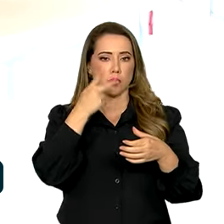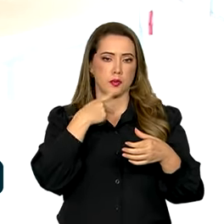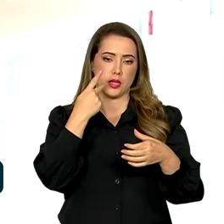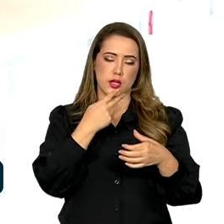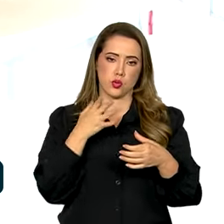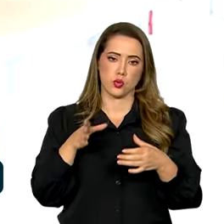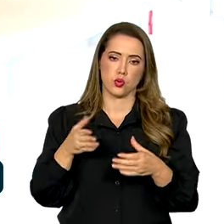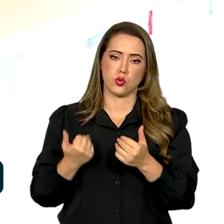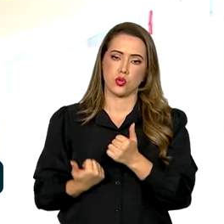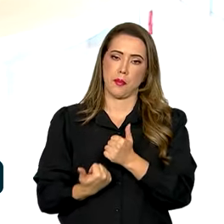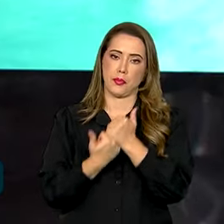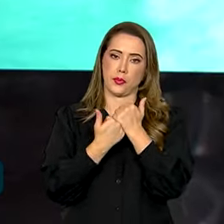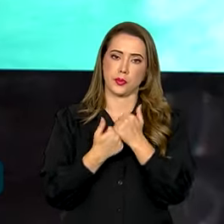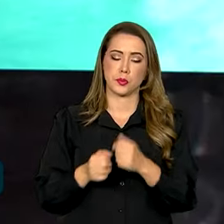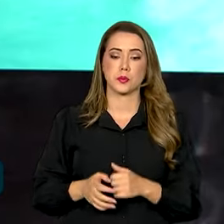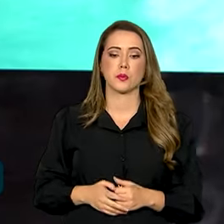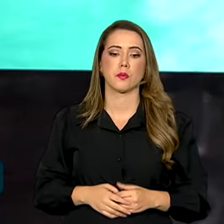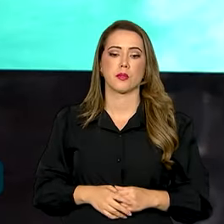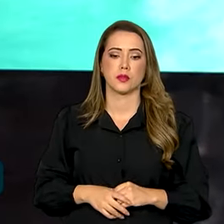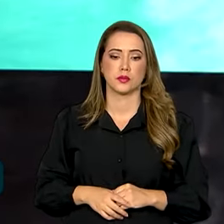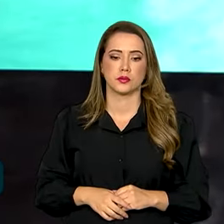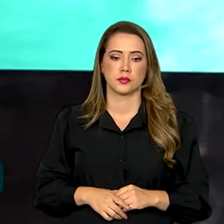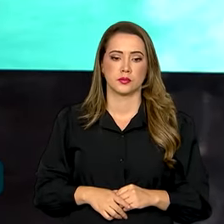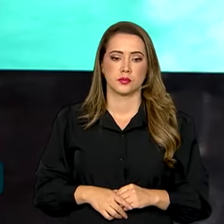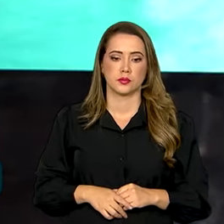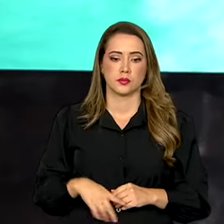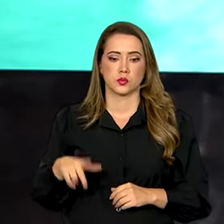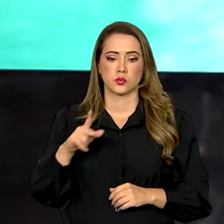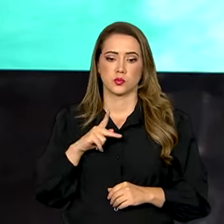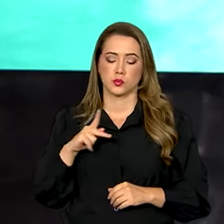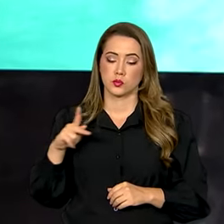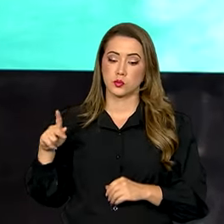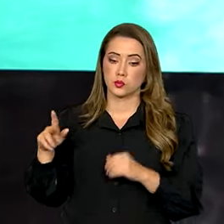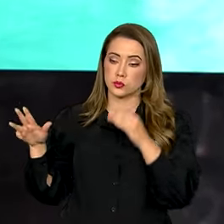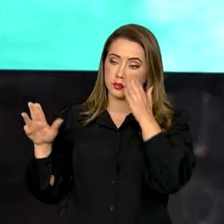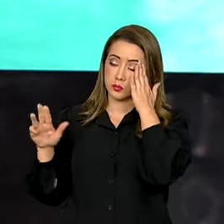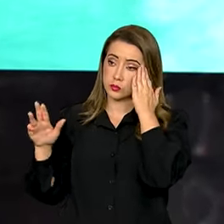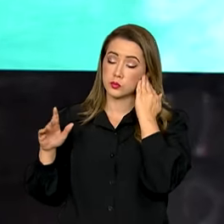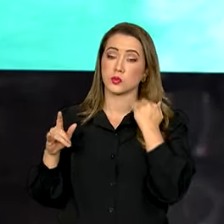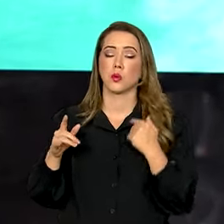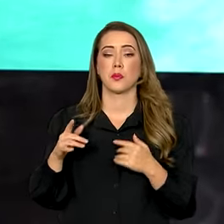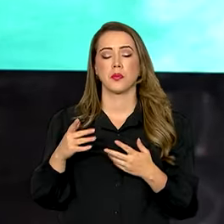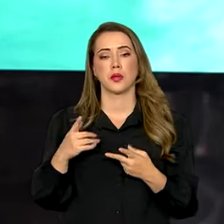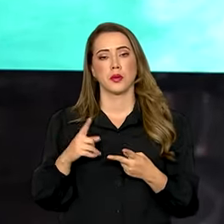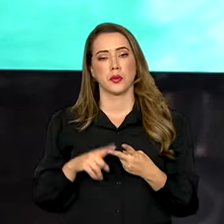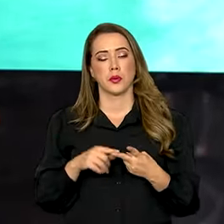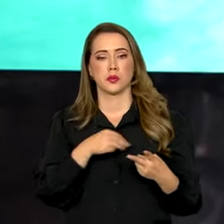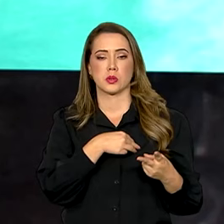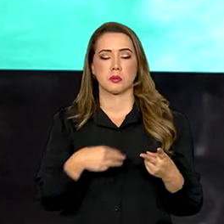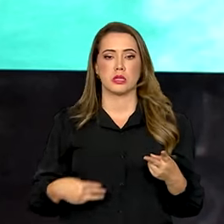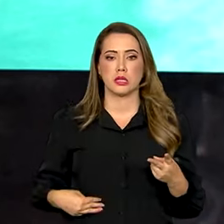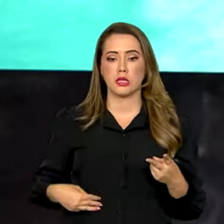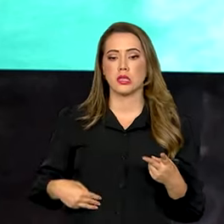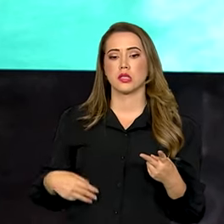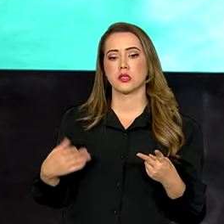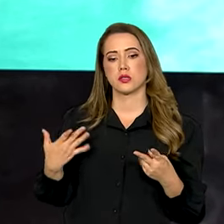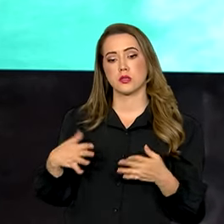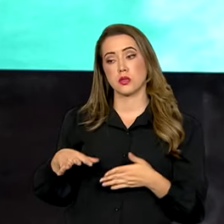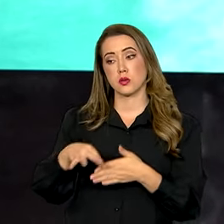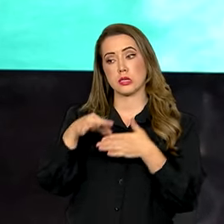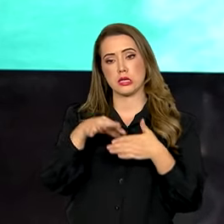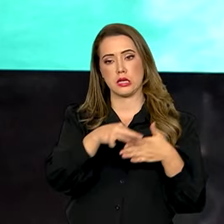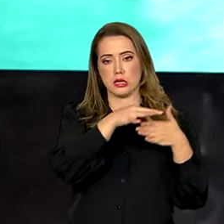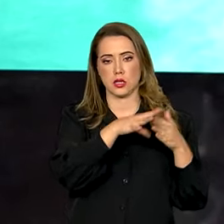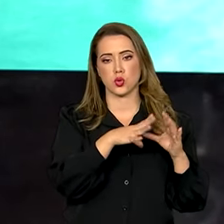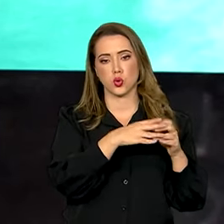compõem a base aliada. O presidente da conversa, tanto o presidente, os ministros estavam presentes e o diálogo que vou falar com os líderes é